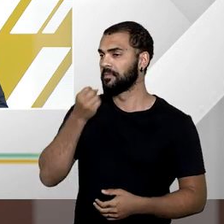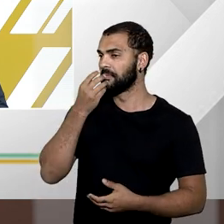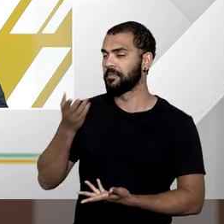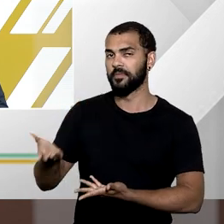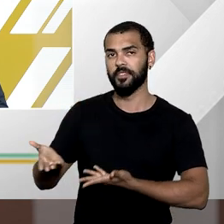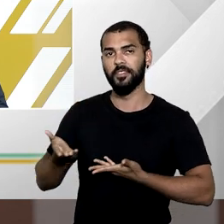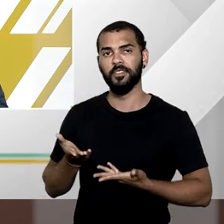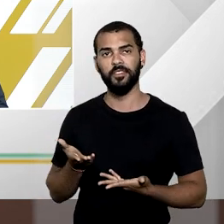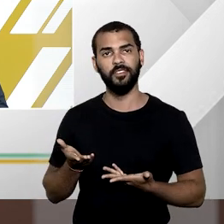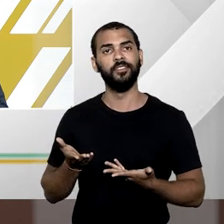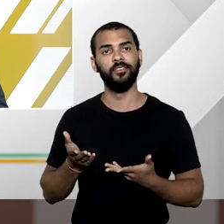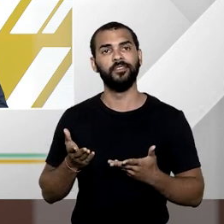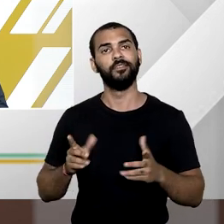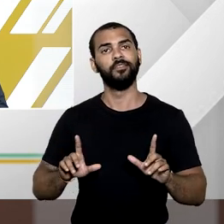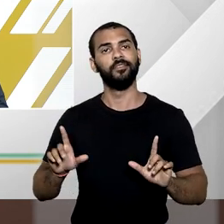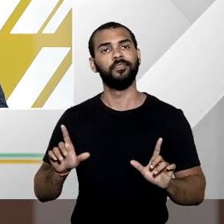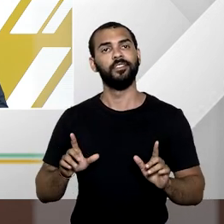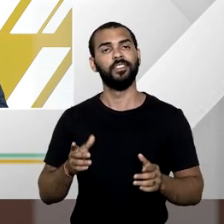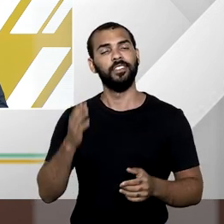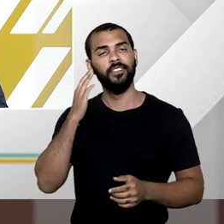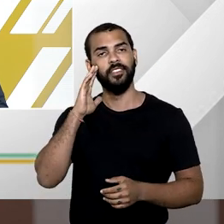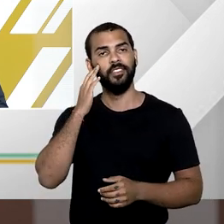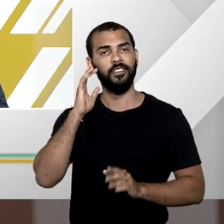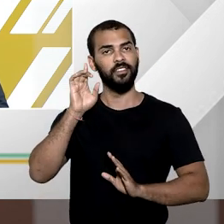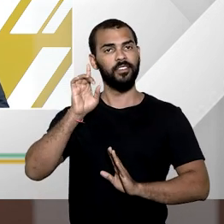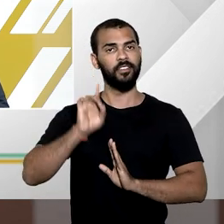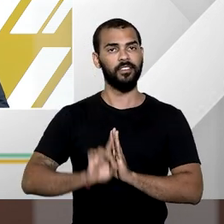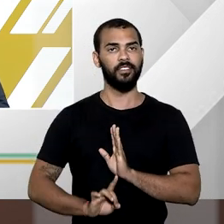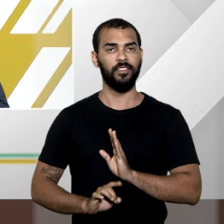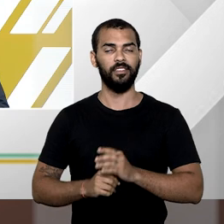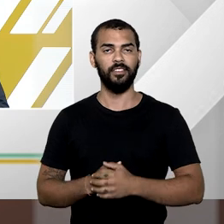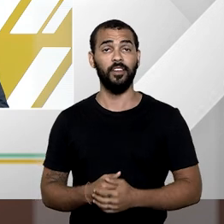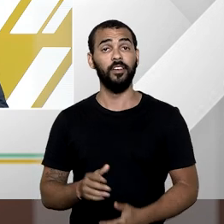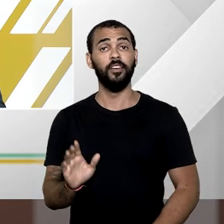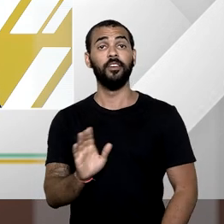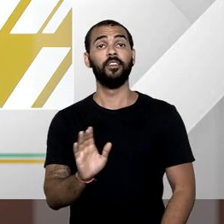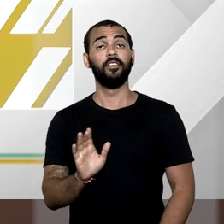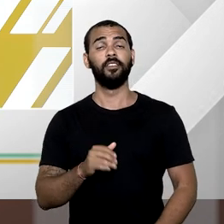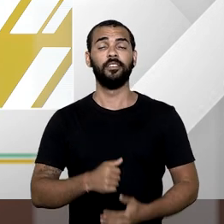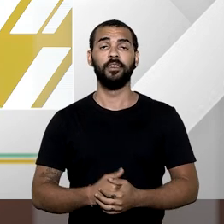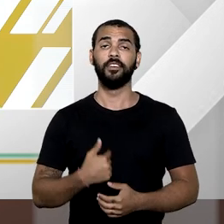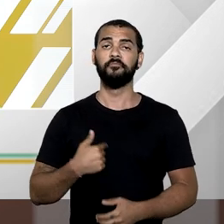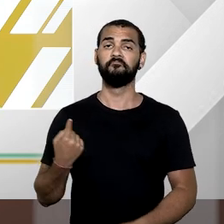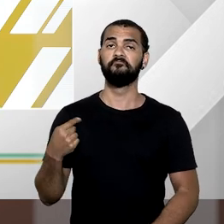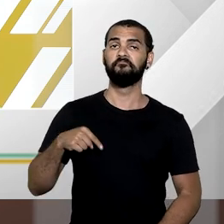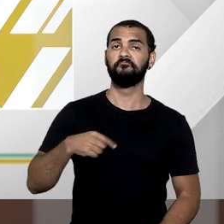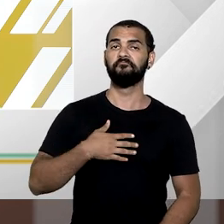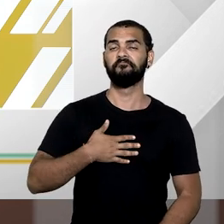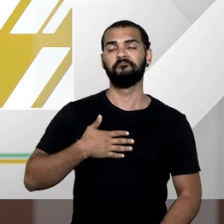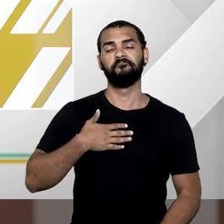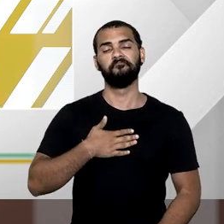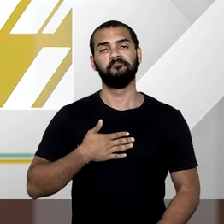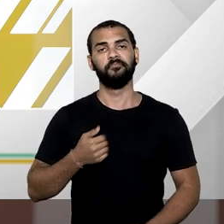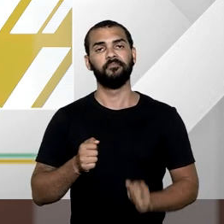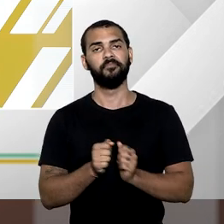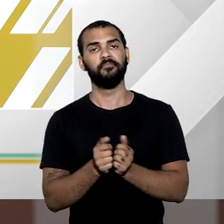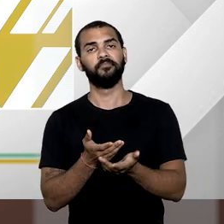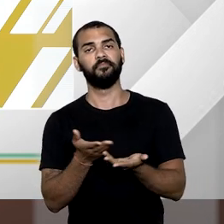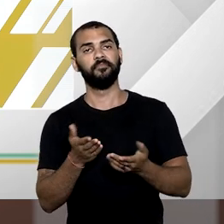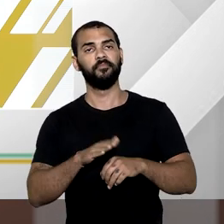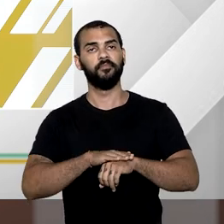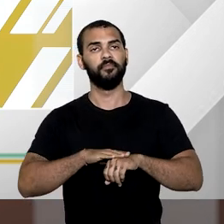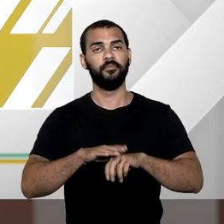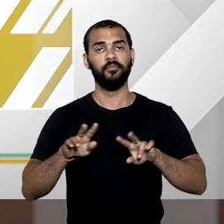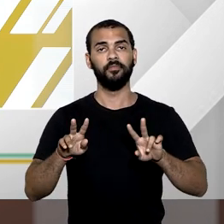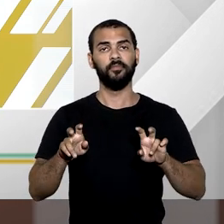Entender Direito. Olá a todas e todos. Para mim é uma enorme satisfação estar aqui conversando com vocês a respeito